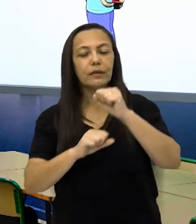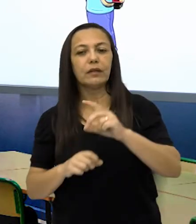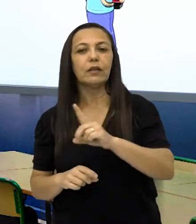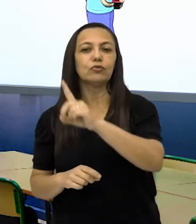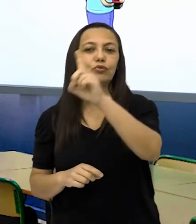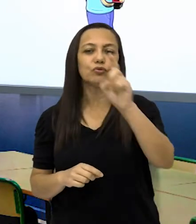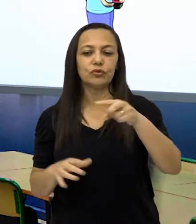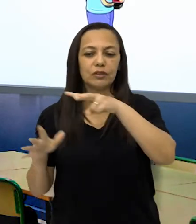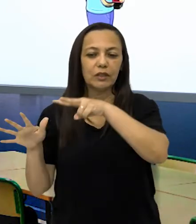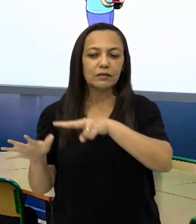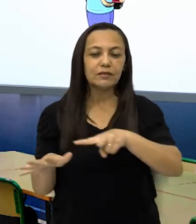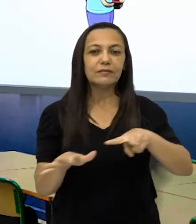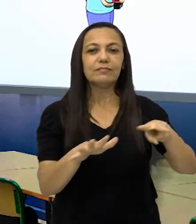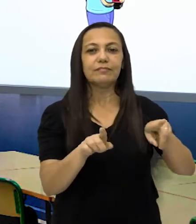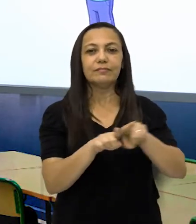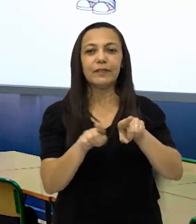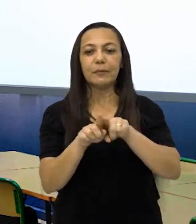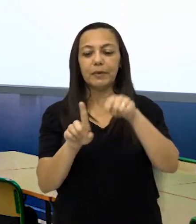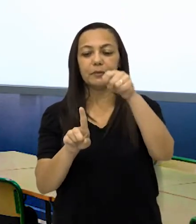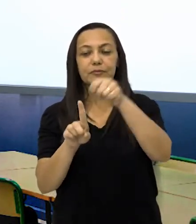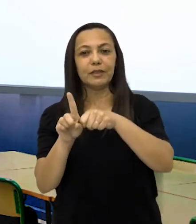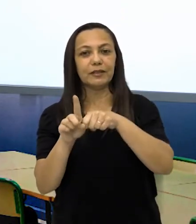semana e os meses do ano.